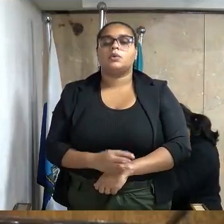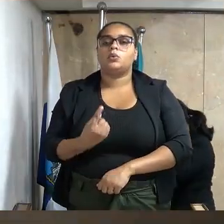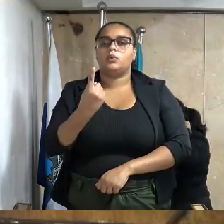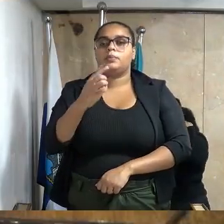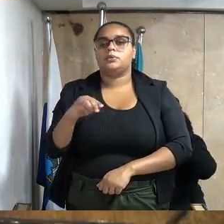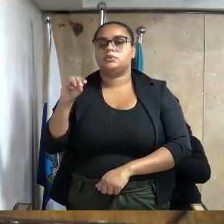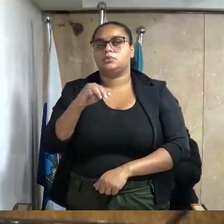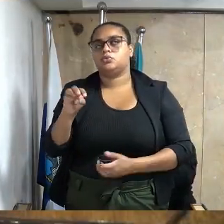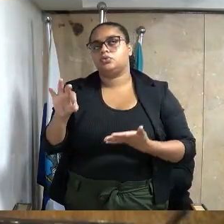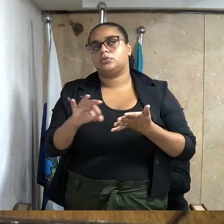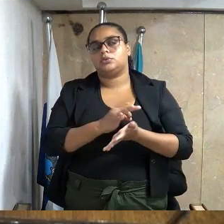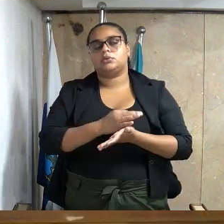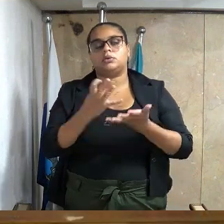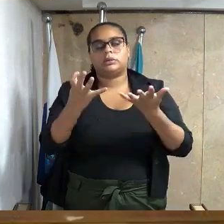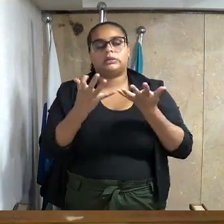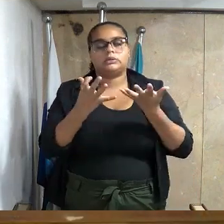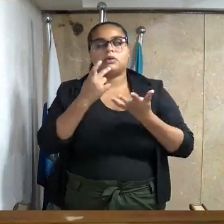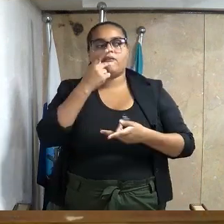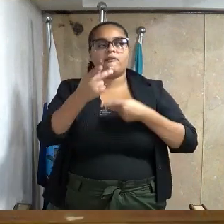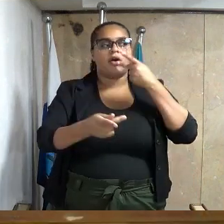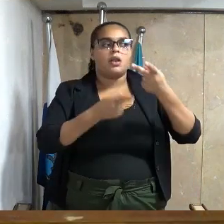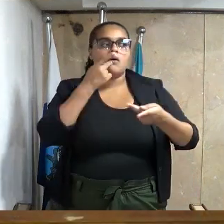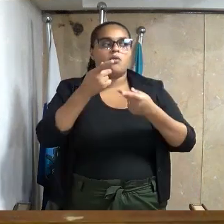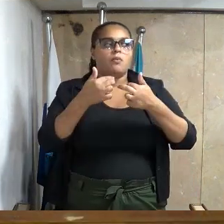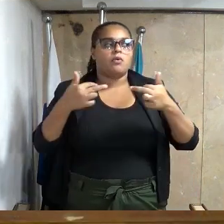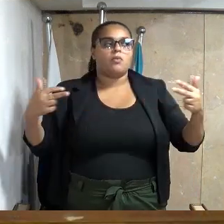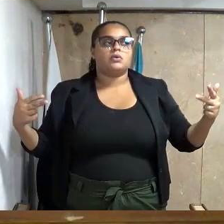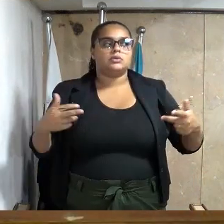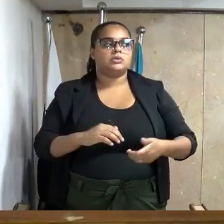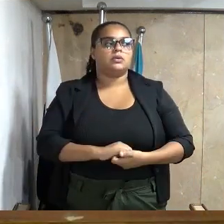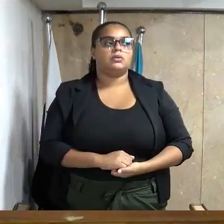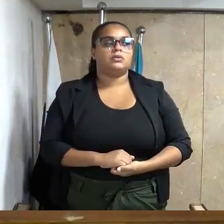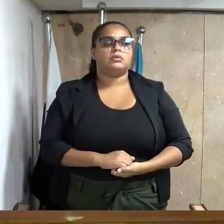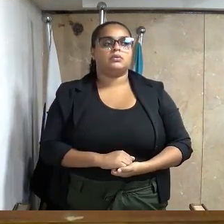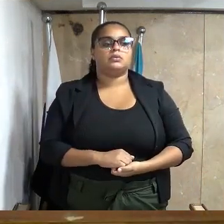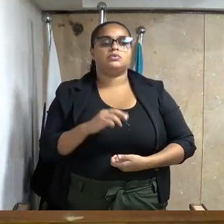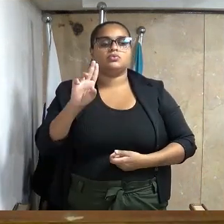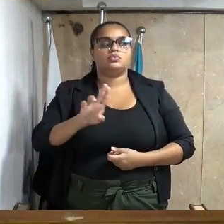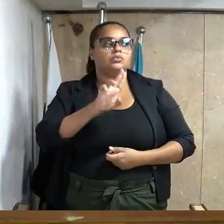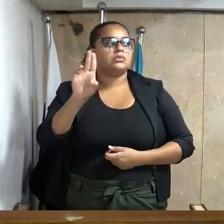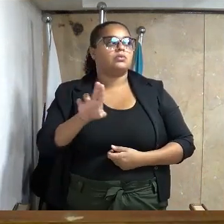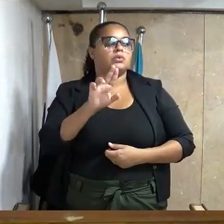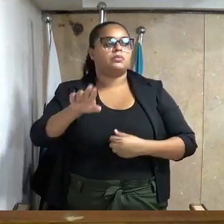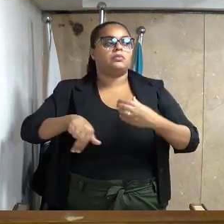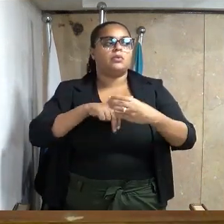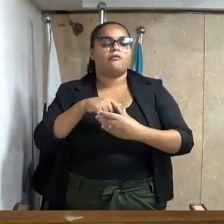Um minuto de inscrições para os vereadores que quiserem fazer uso da palavra.